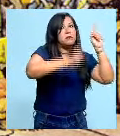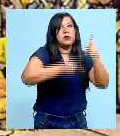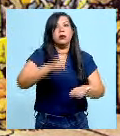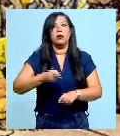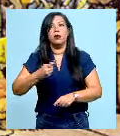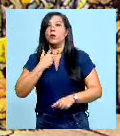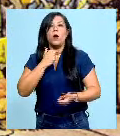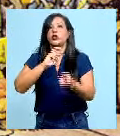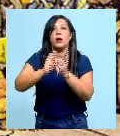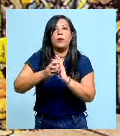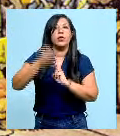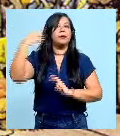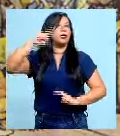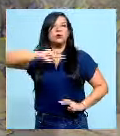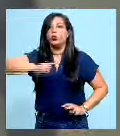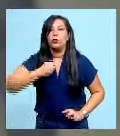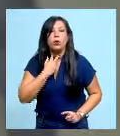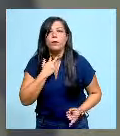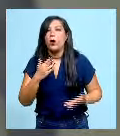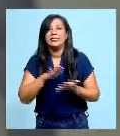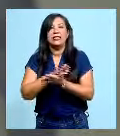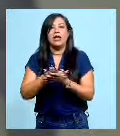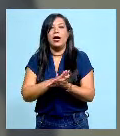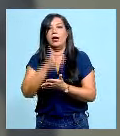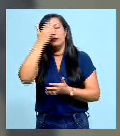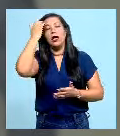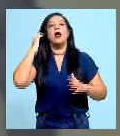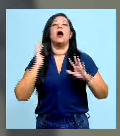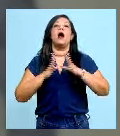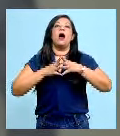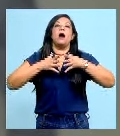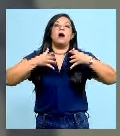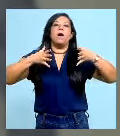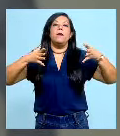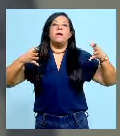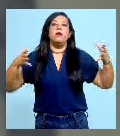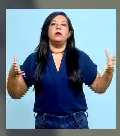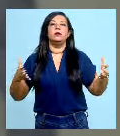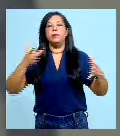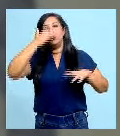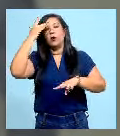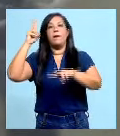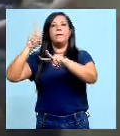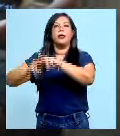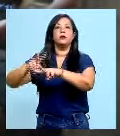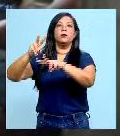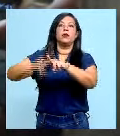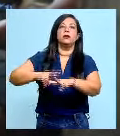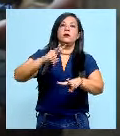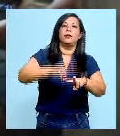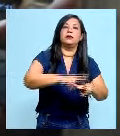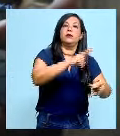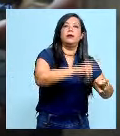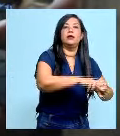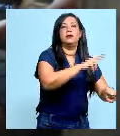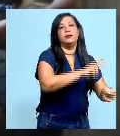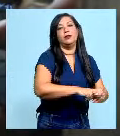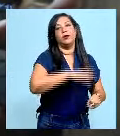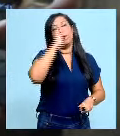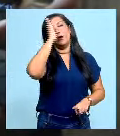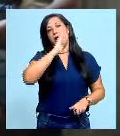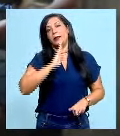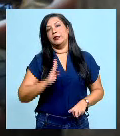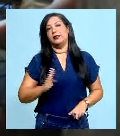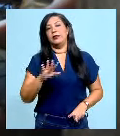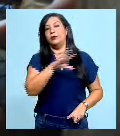era direto na população negra. Começava ali um crescimento sistemático de presos que transformou o Brasil na terceira